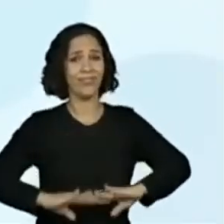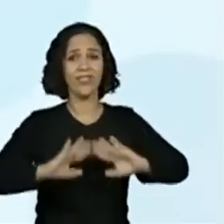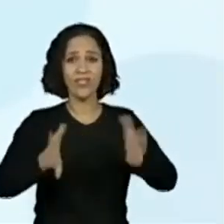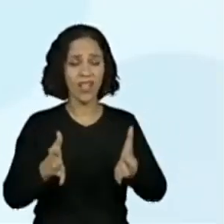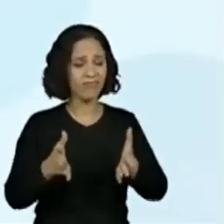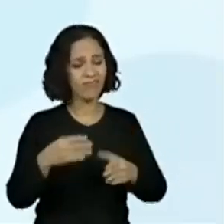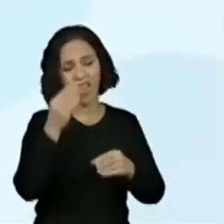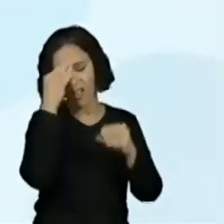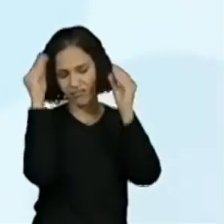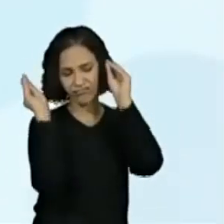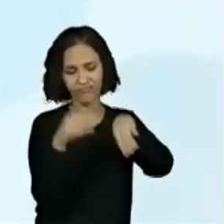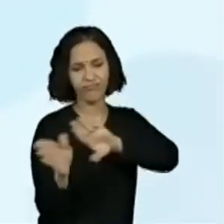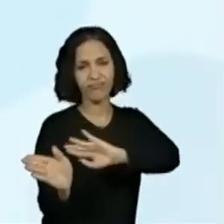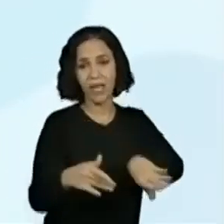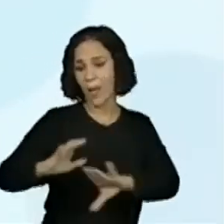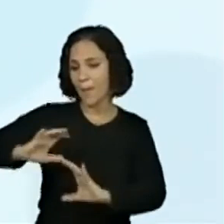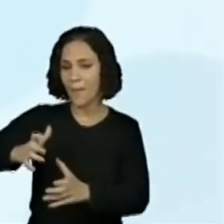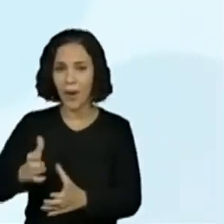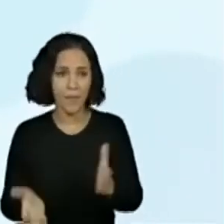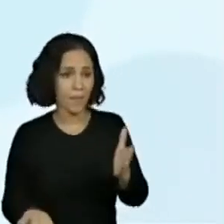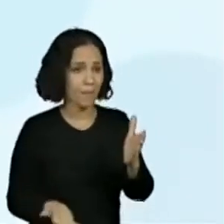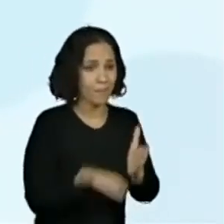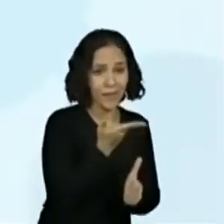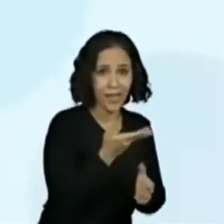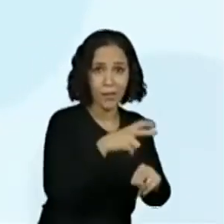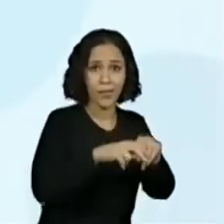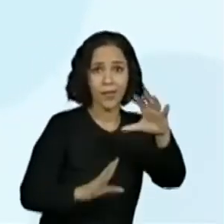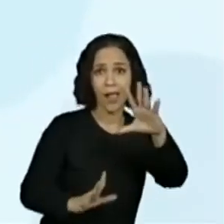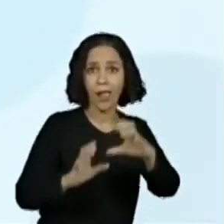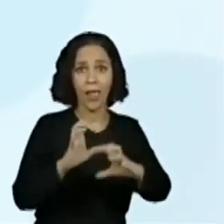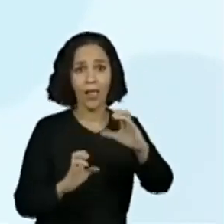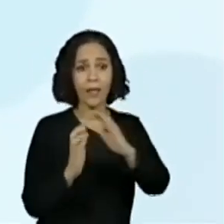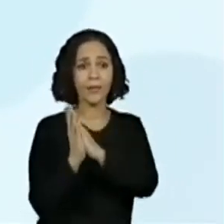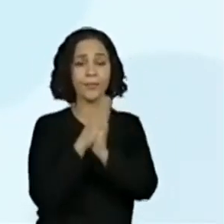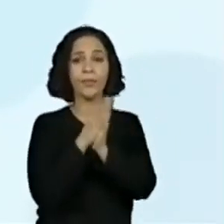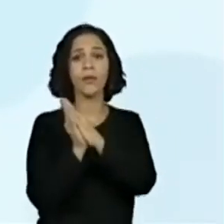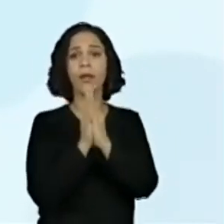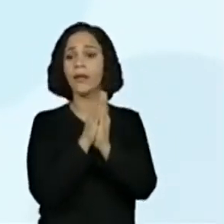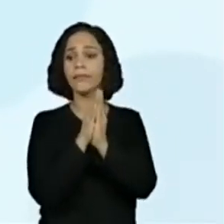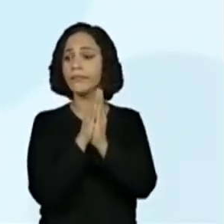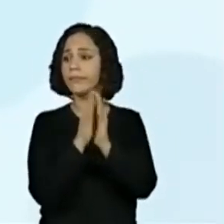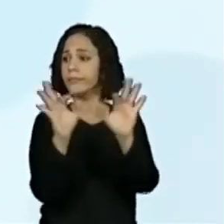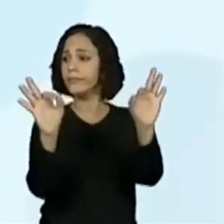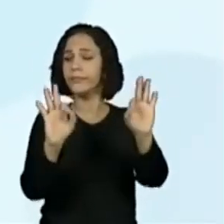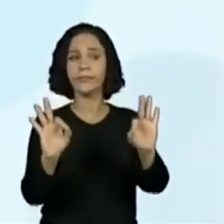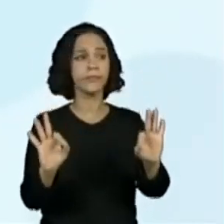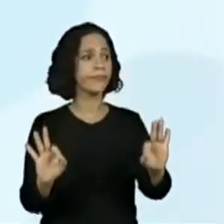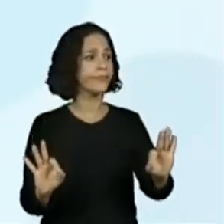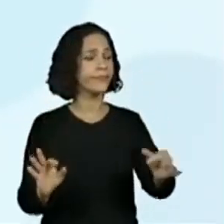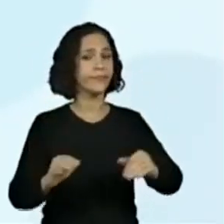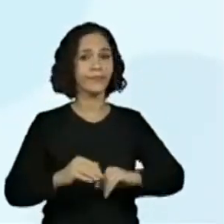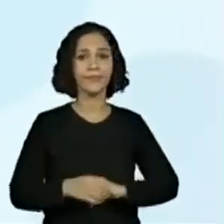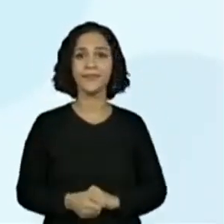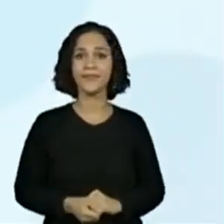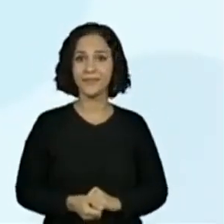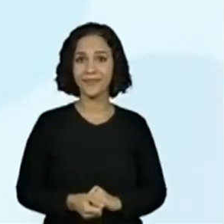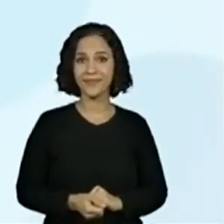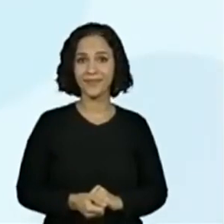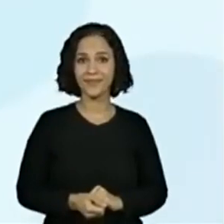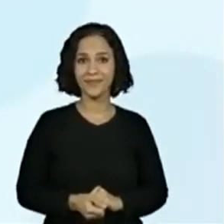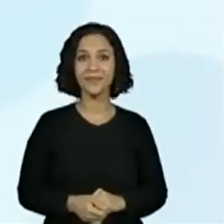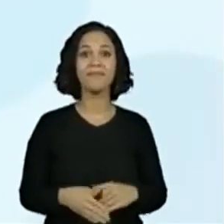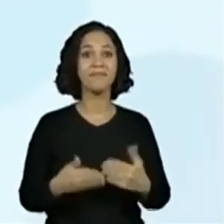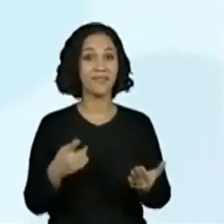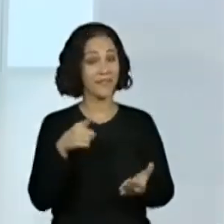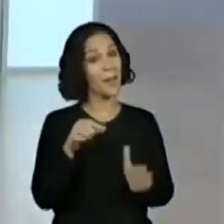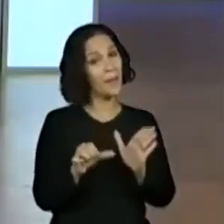a bola e a peteca, ambas, por causa da briga, ficaram sem a boneca. Esse foi o nosso